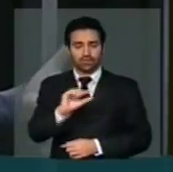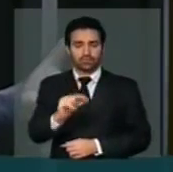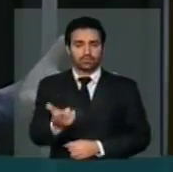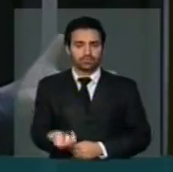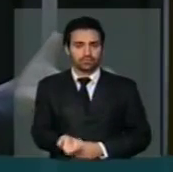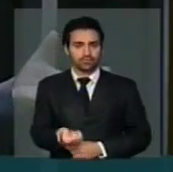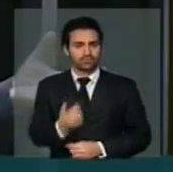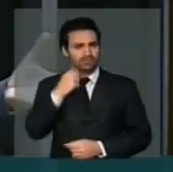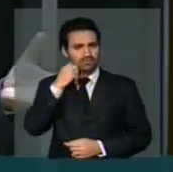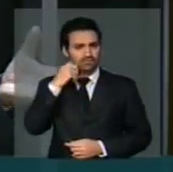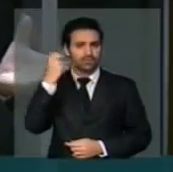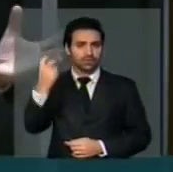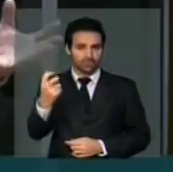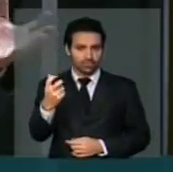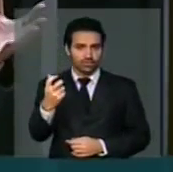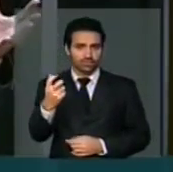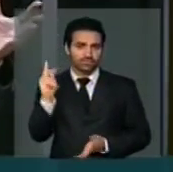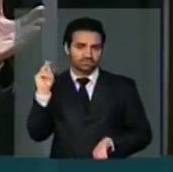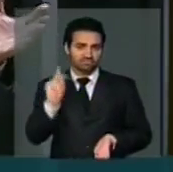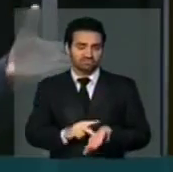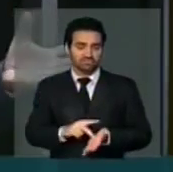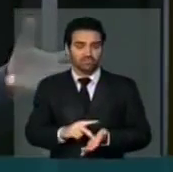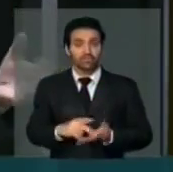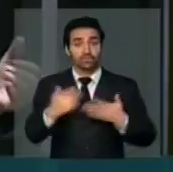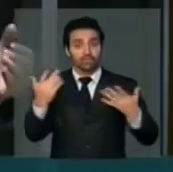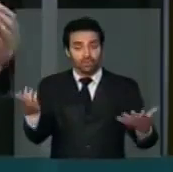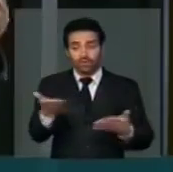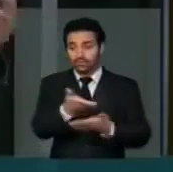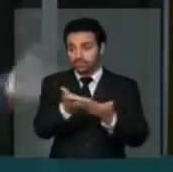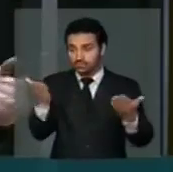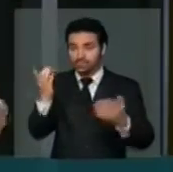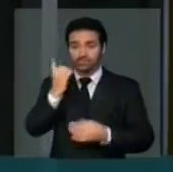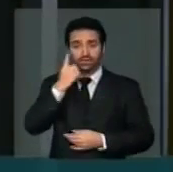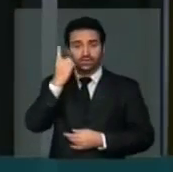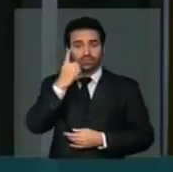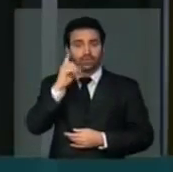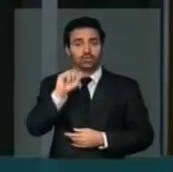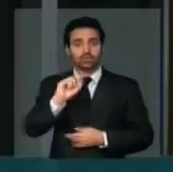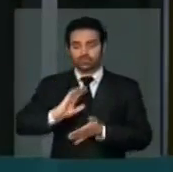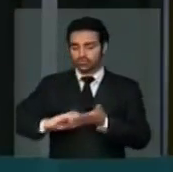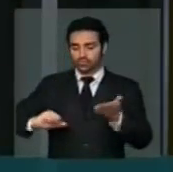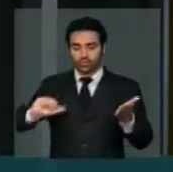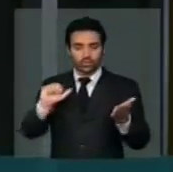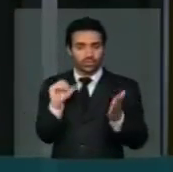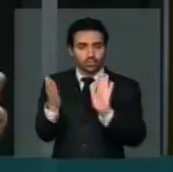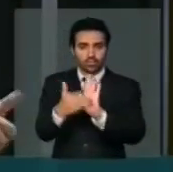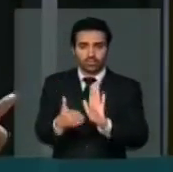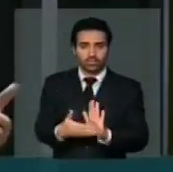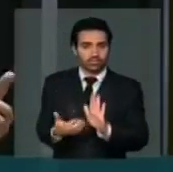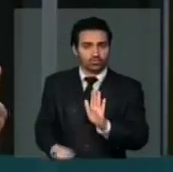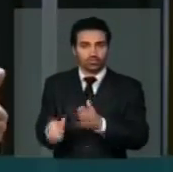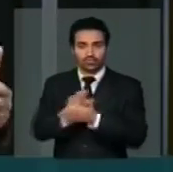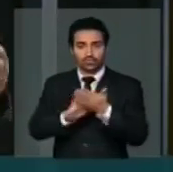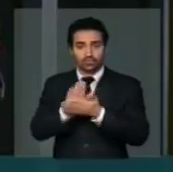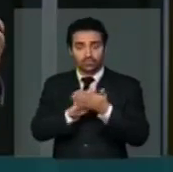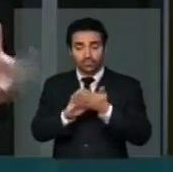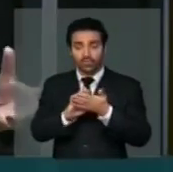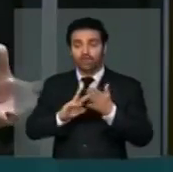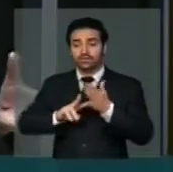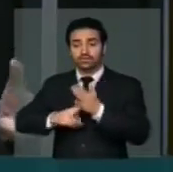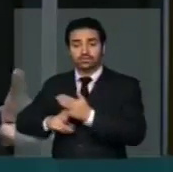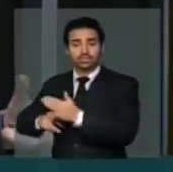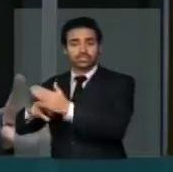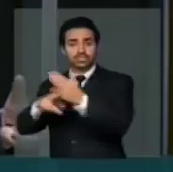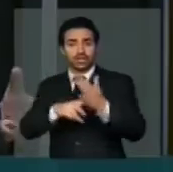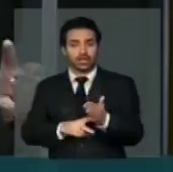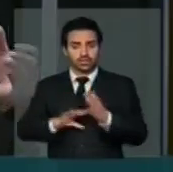os nossos deputados rejeitaram as propostas e as centrais sindicais, mais